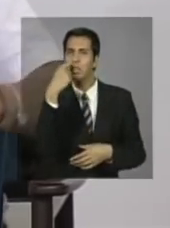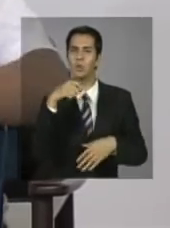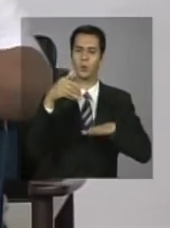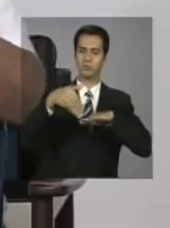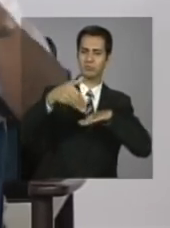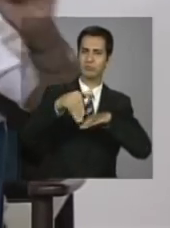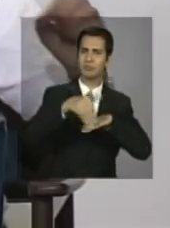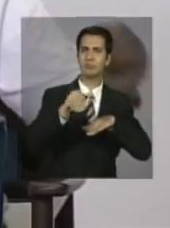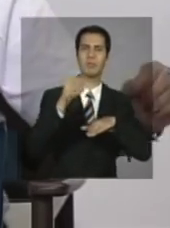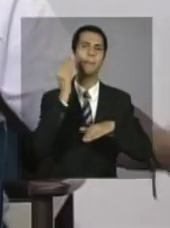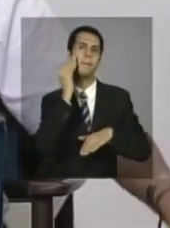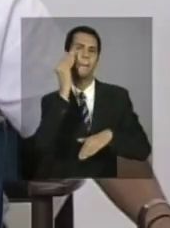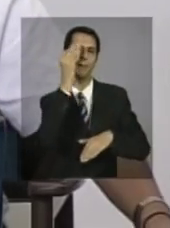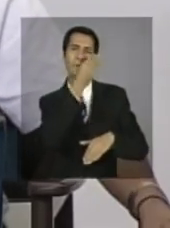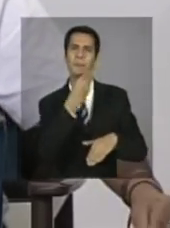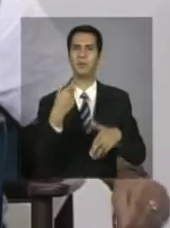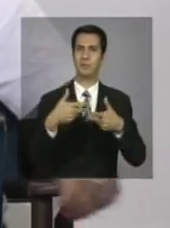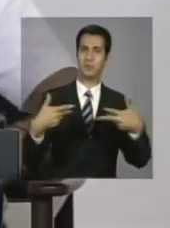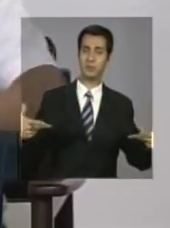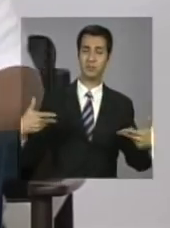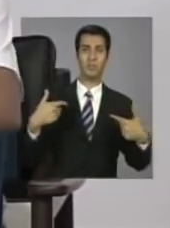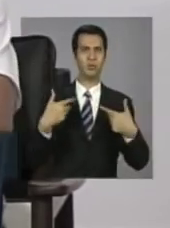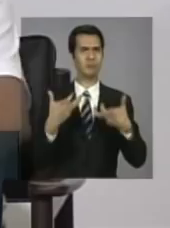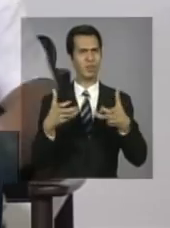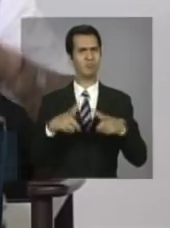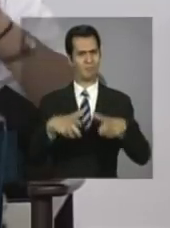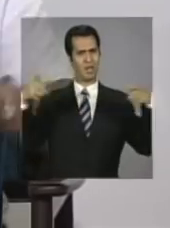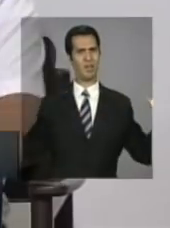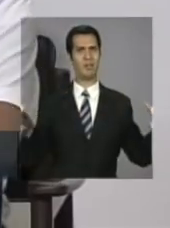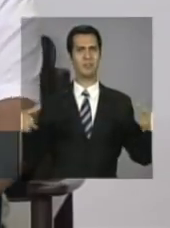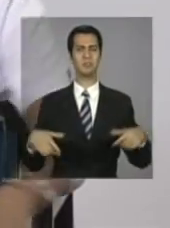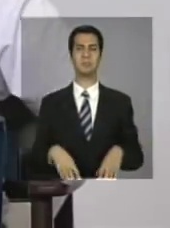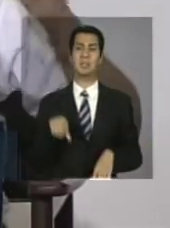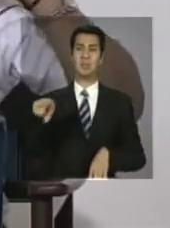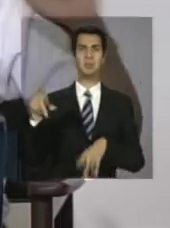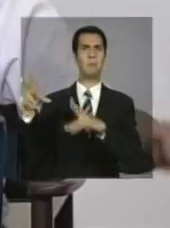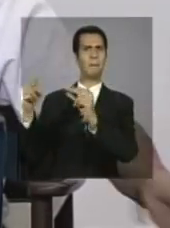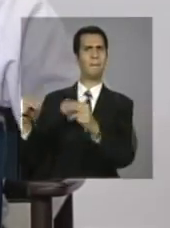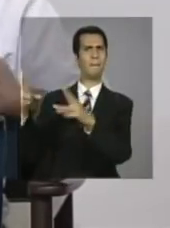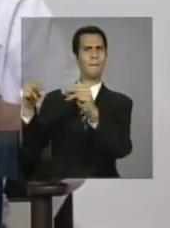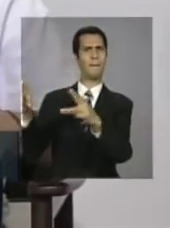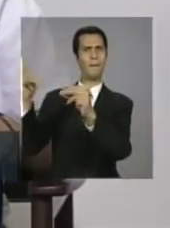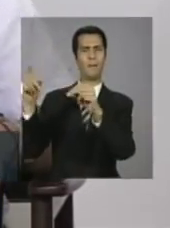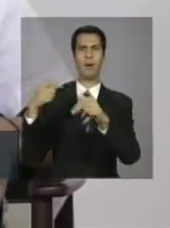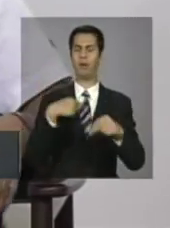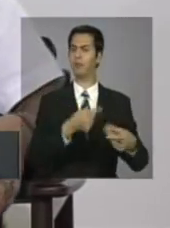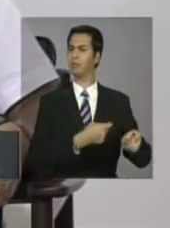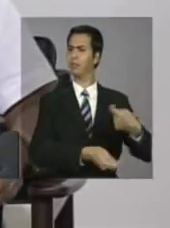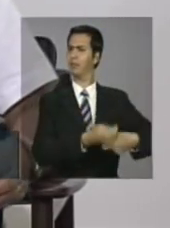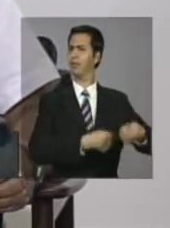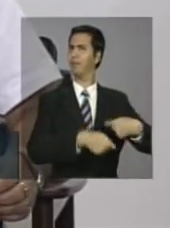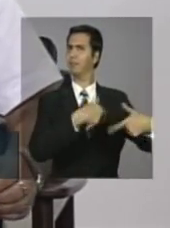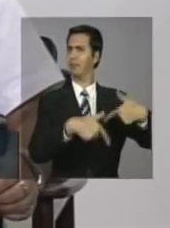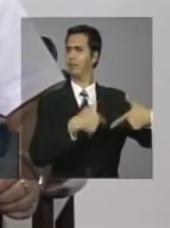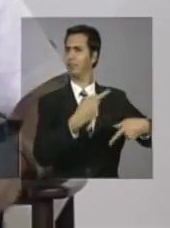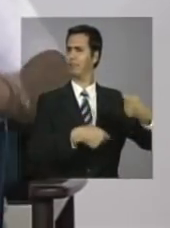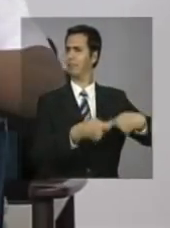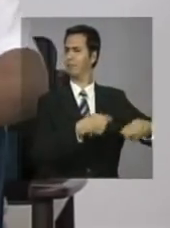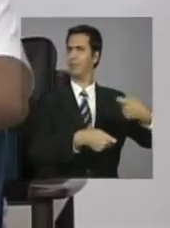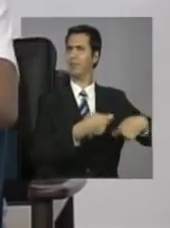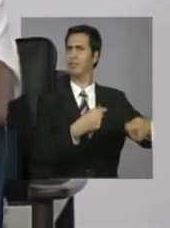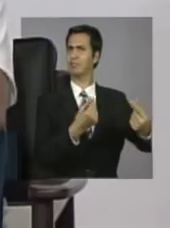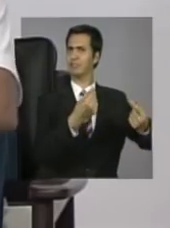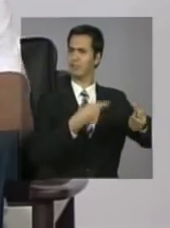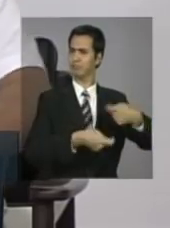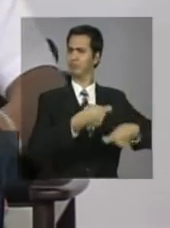momento em que ele conversava com um colega, eu estava ali passando o troco, mas estava ligado na conversa. Daí,